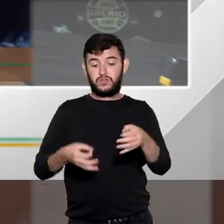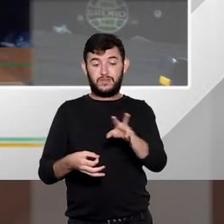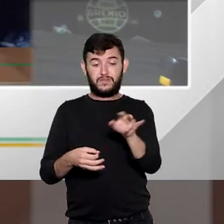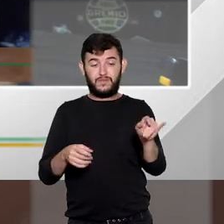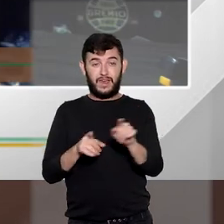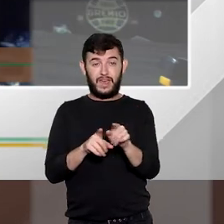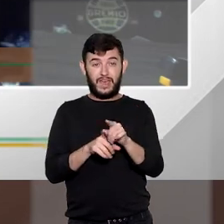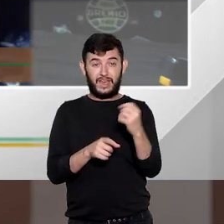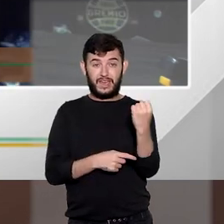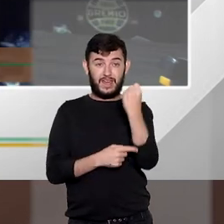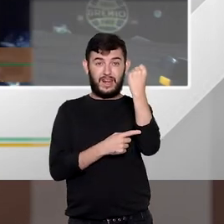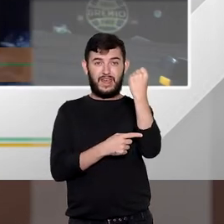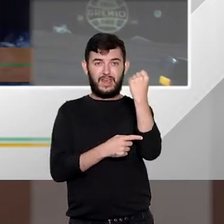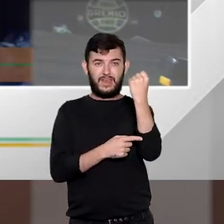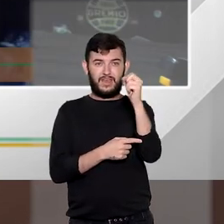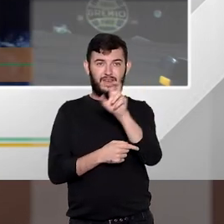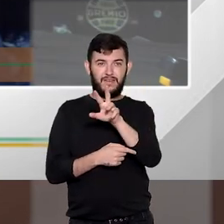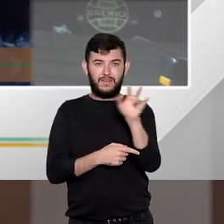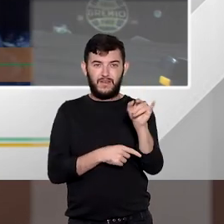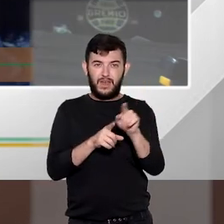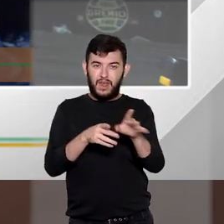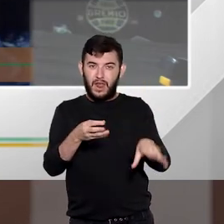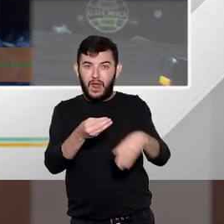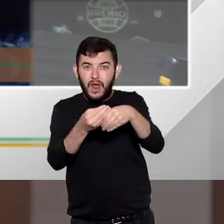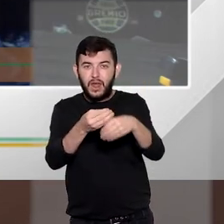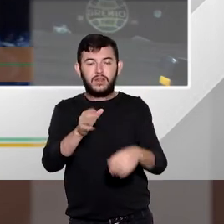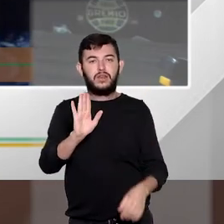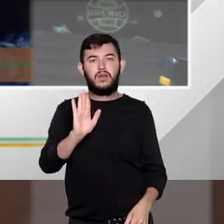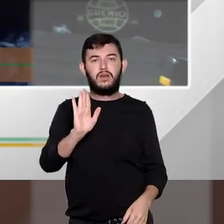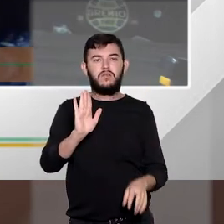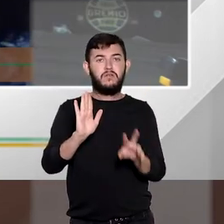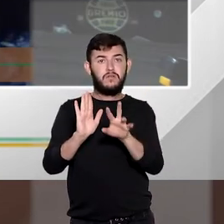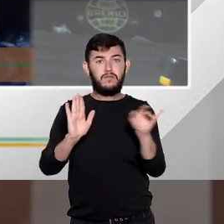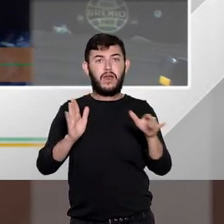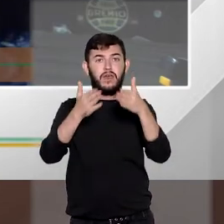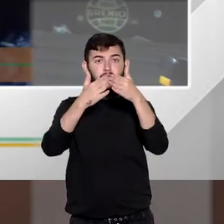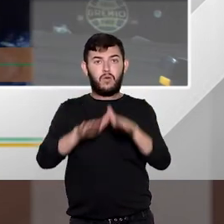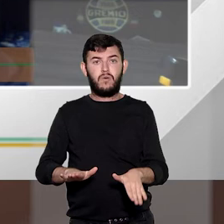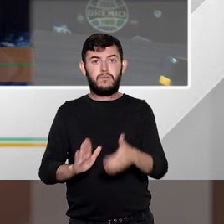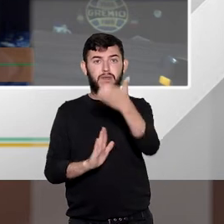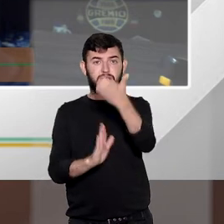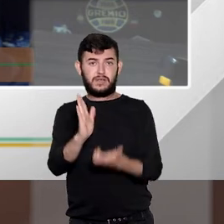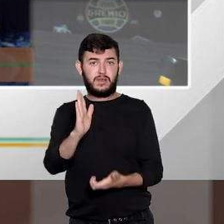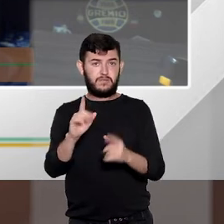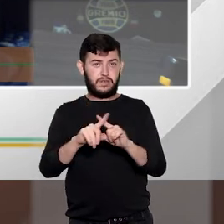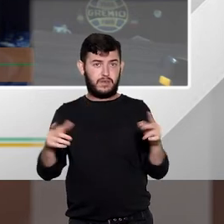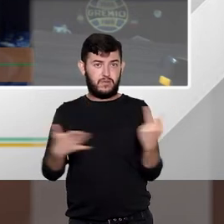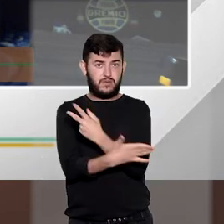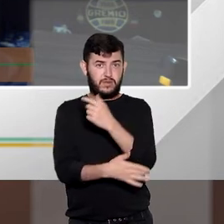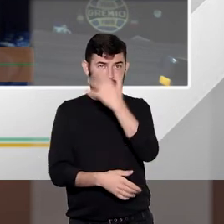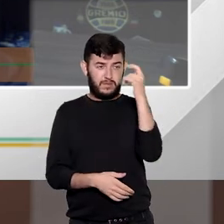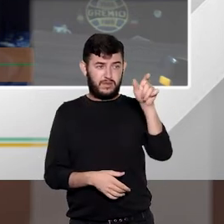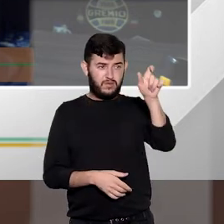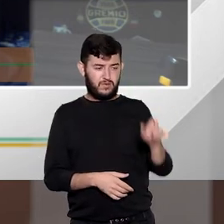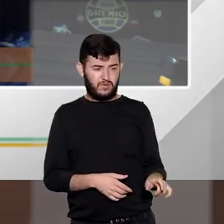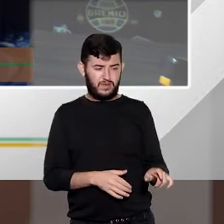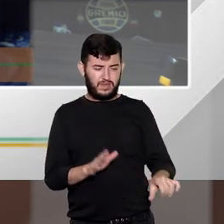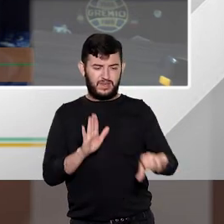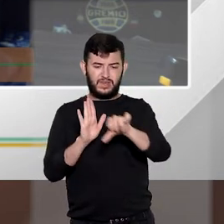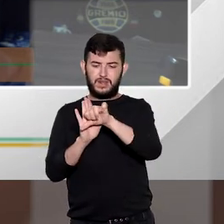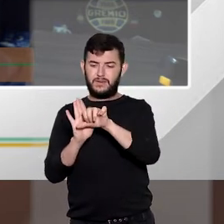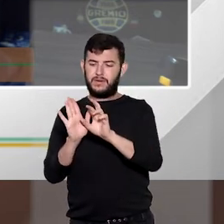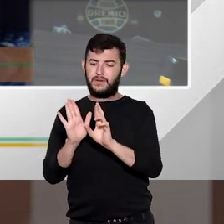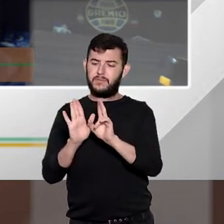vai compensar a discussão que se estabelece se o cara for multireincidente se o cara registrar contra si